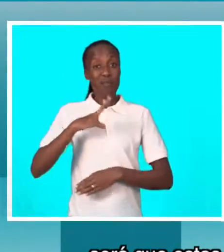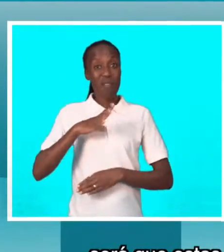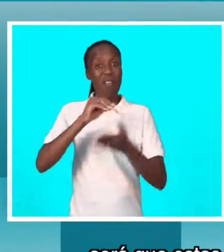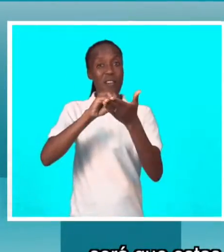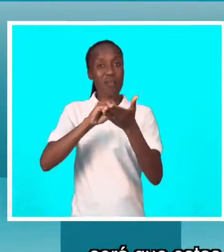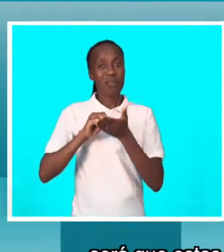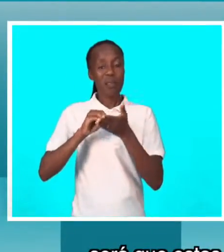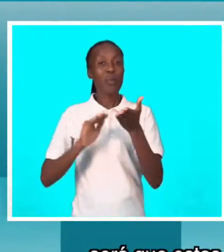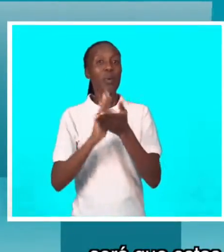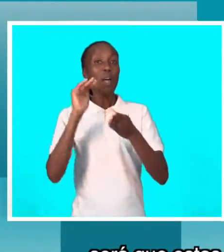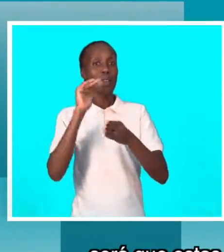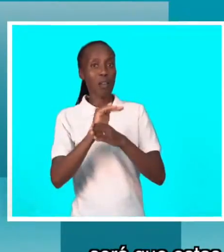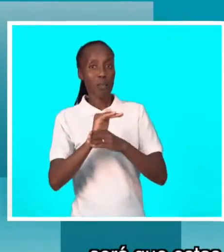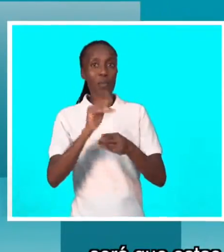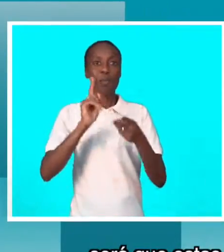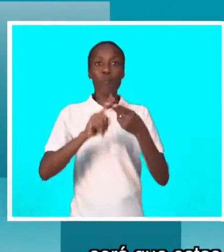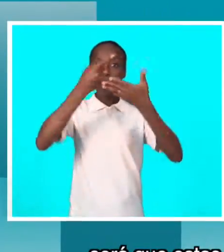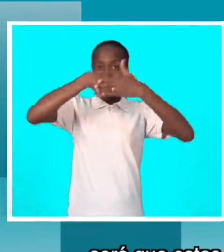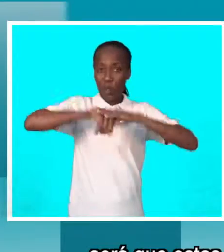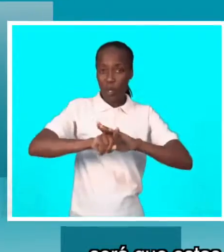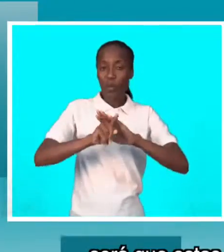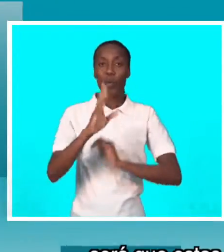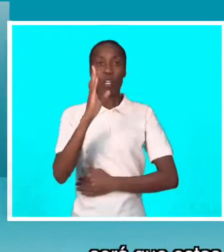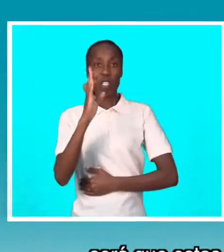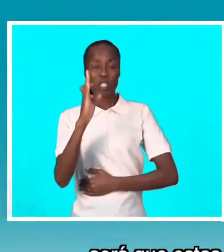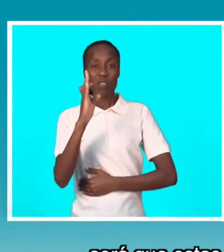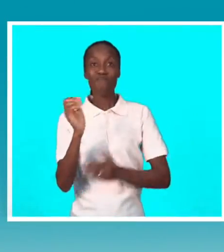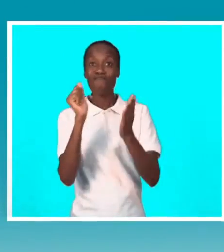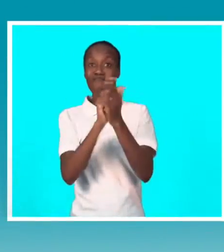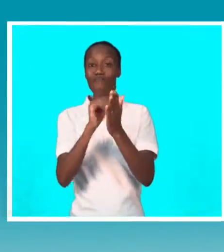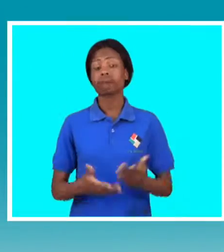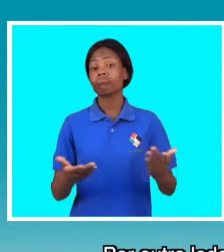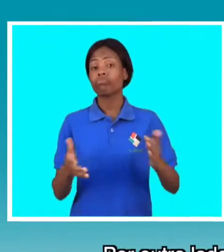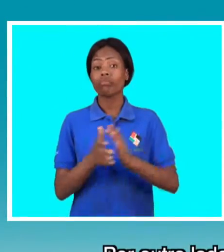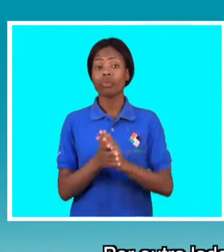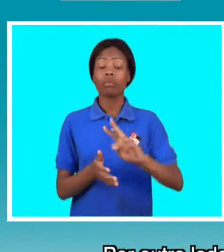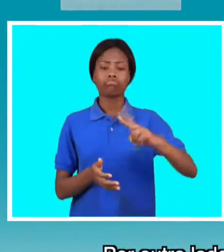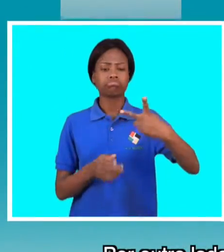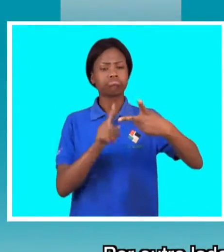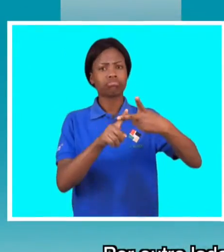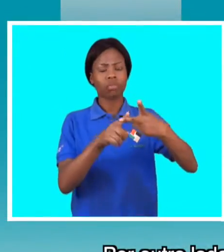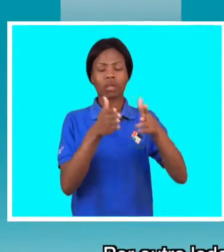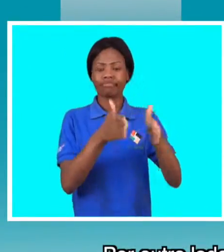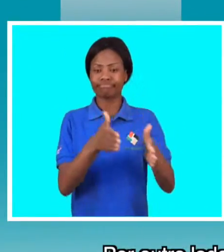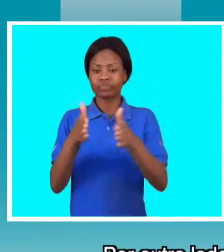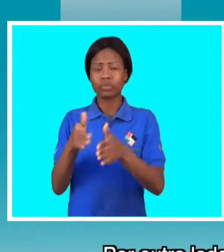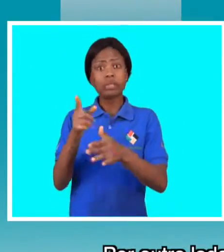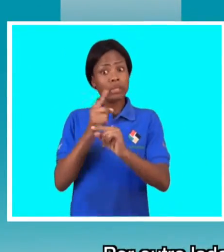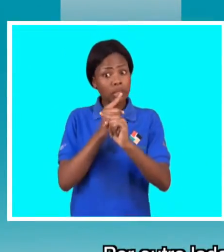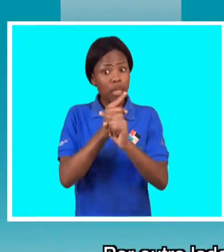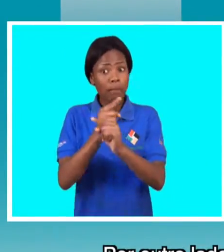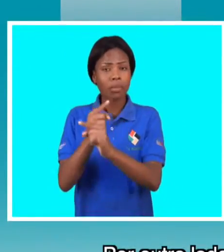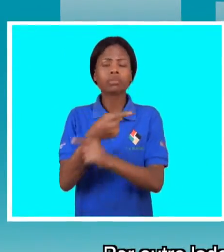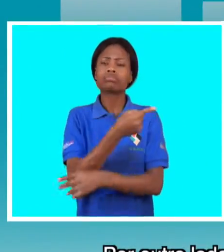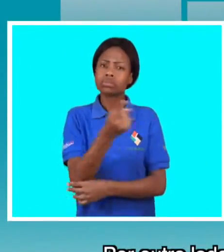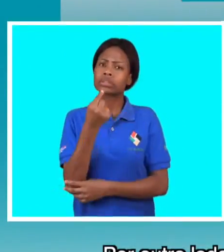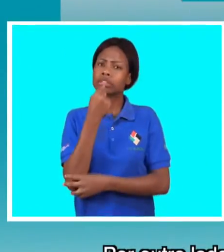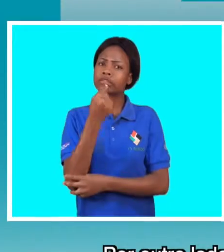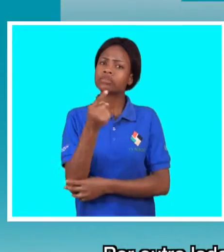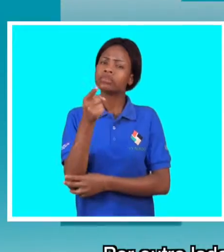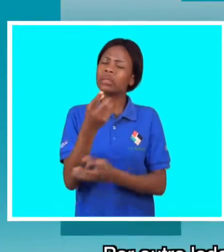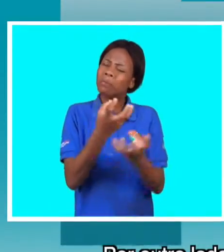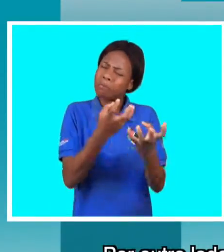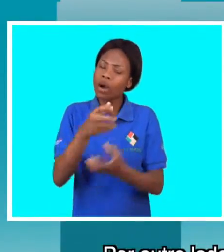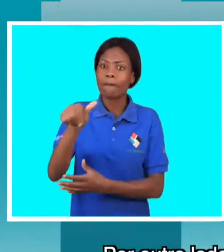pessoas têm acesso às rampas, dentro das casas de banho, à sinalização? Por outro lado, os participantes defendem a